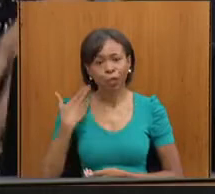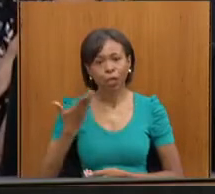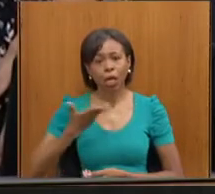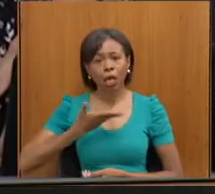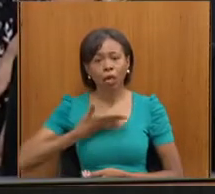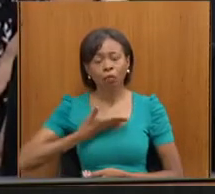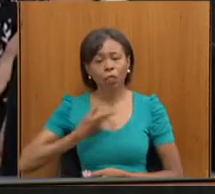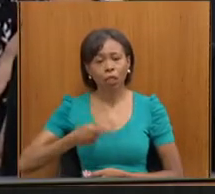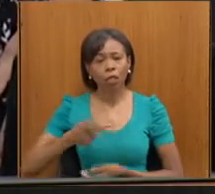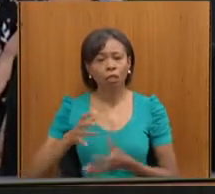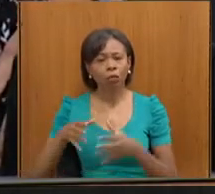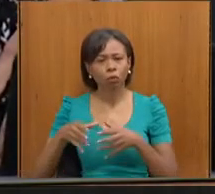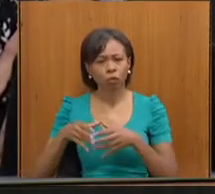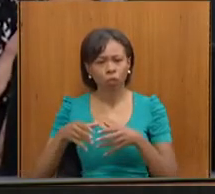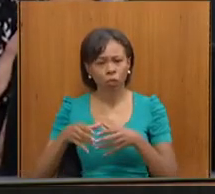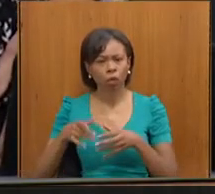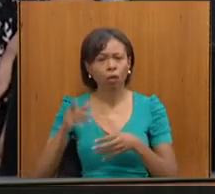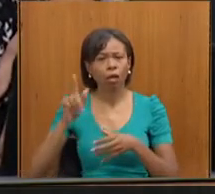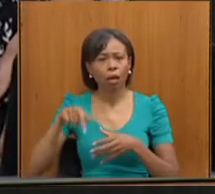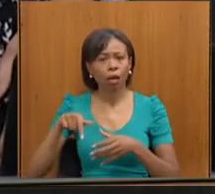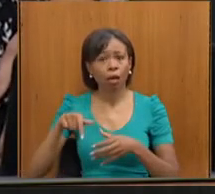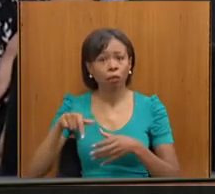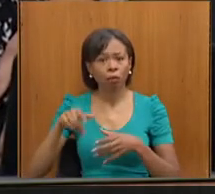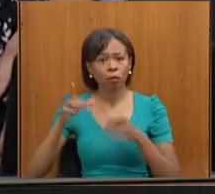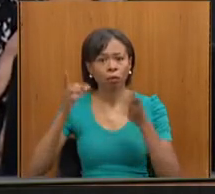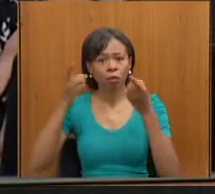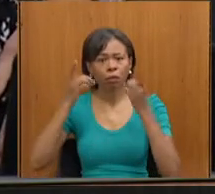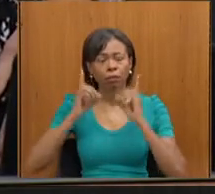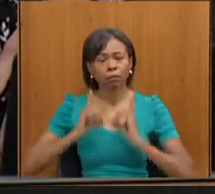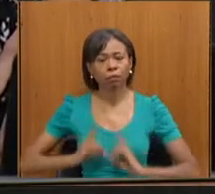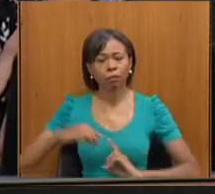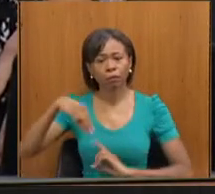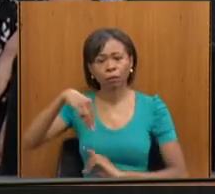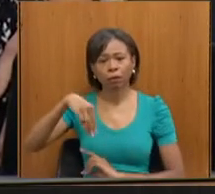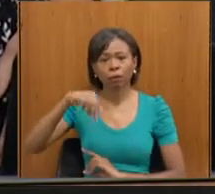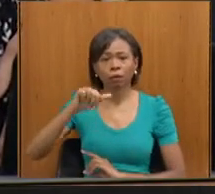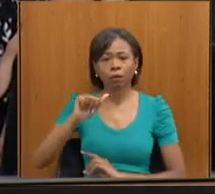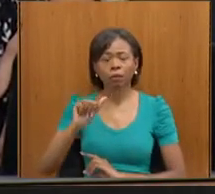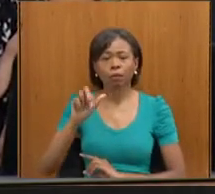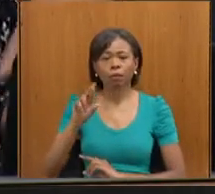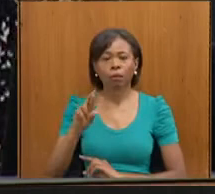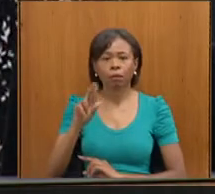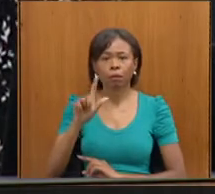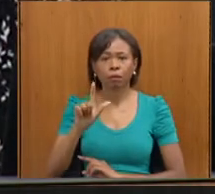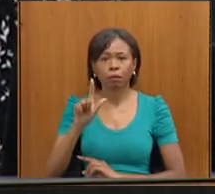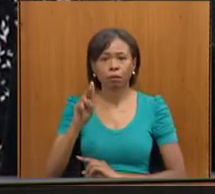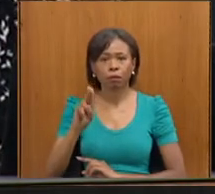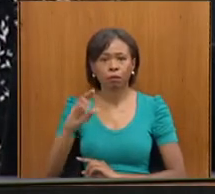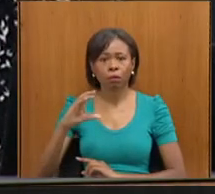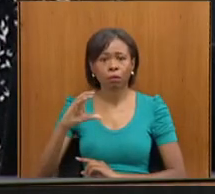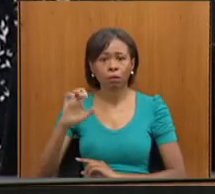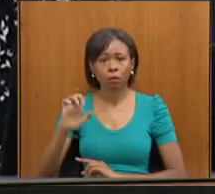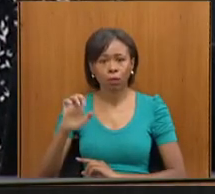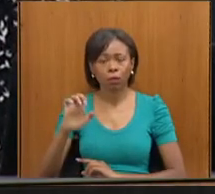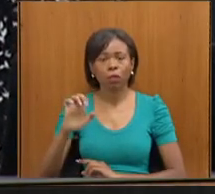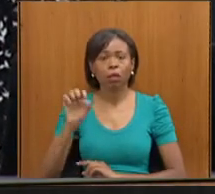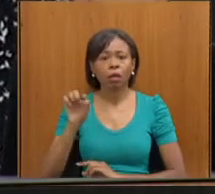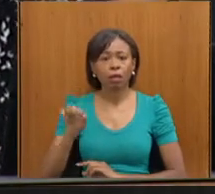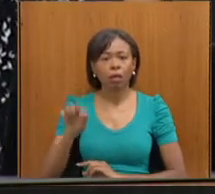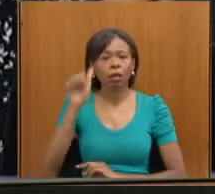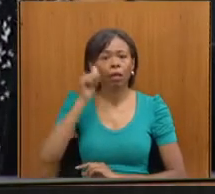ela que também é PCD a Marluce nesse dia 21 de setembro faleceu por vítima do Covid